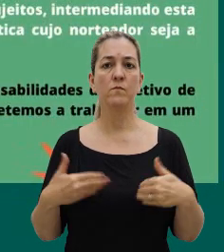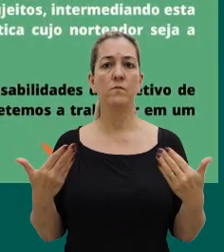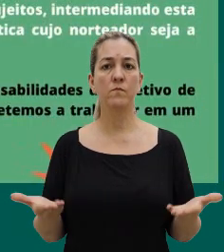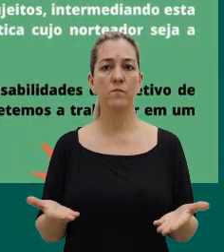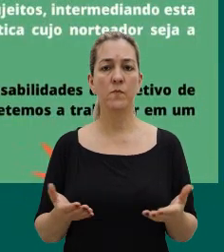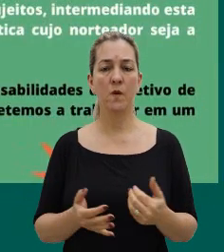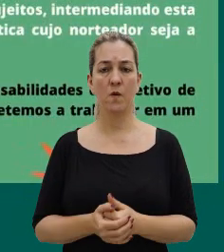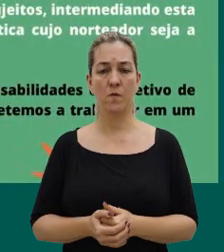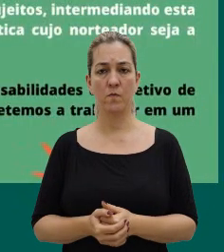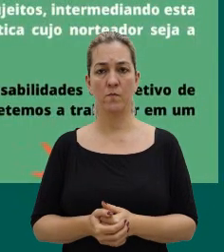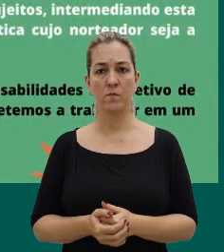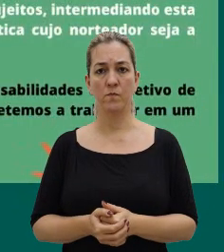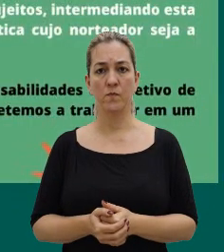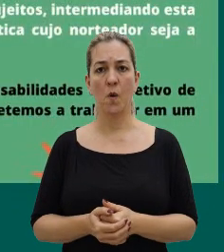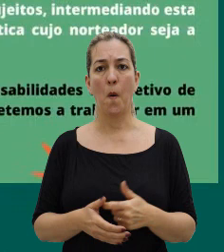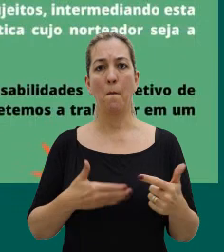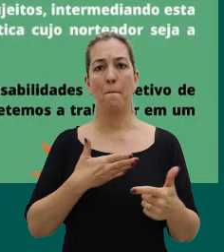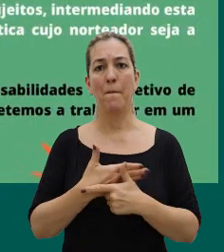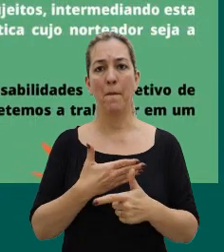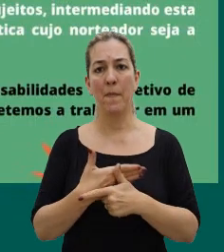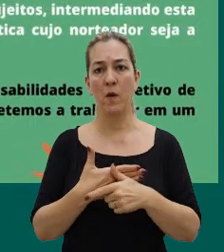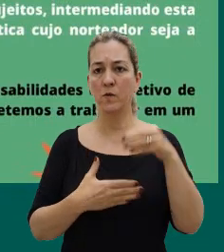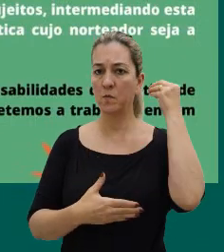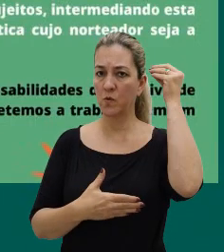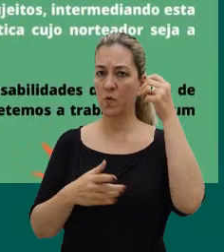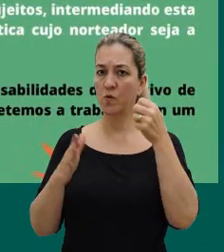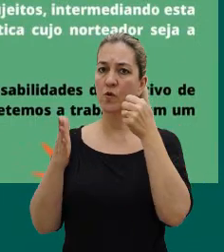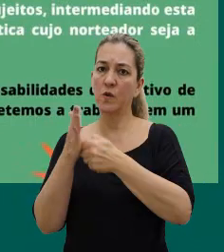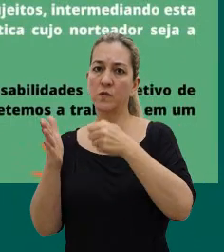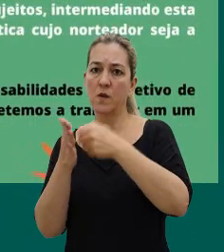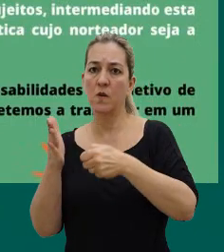Então, né, gente, o papel da psicologia nessa luta, né,